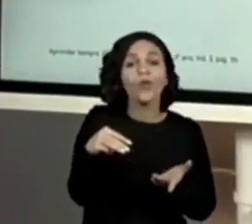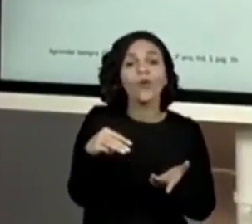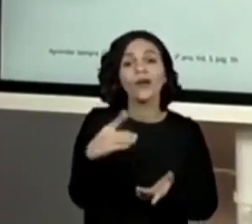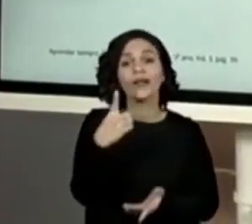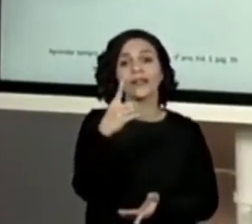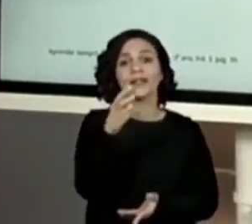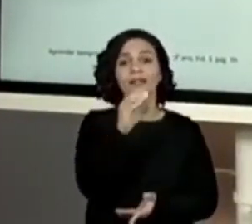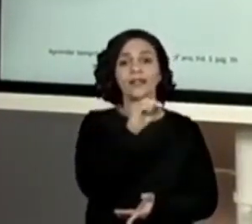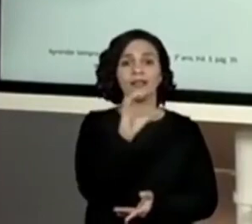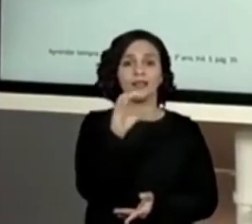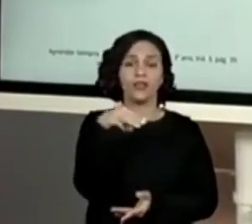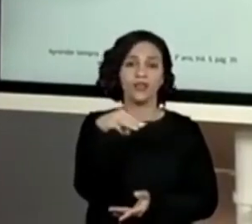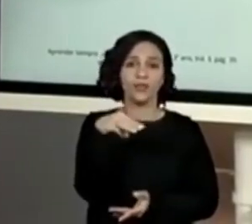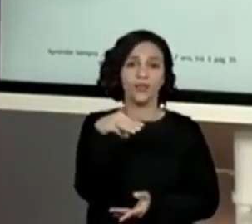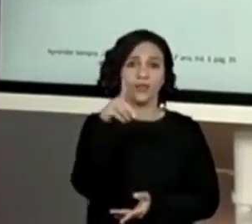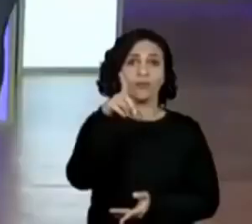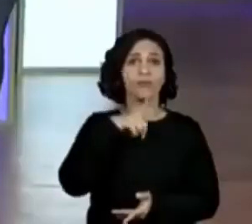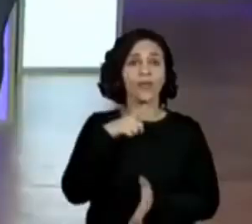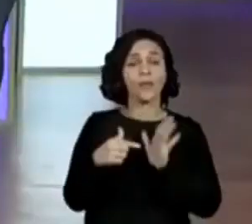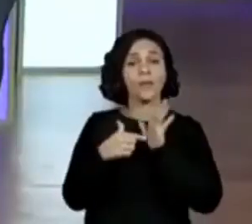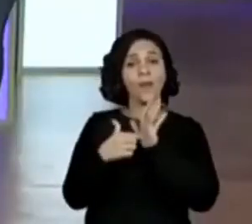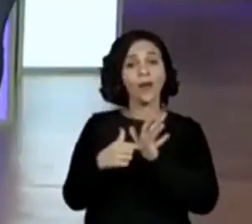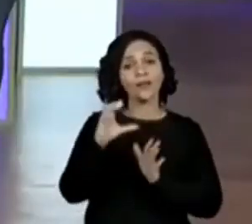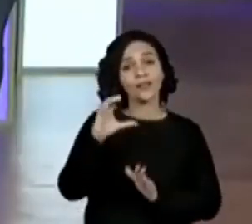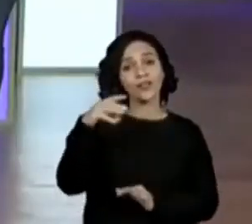fita métrica, ela marca os centímetros?